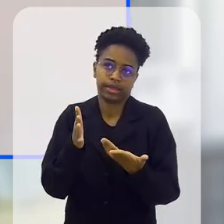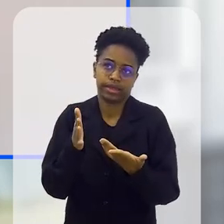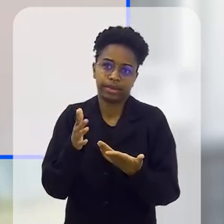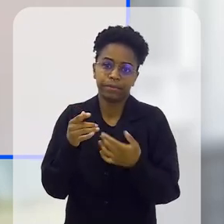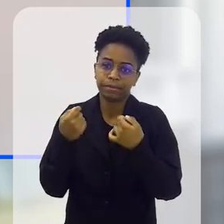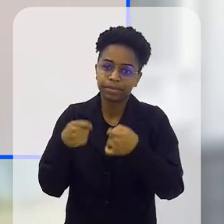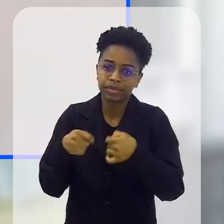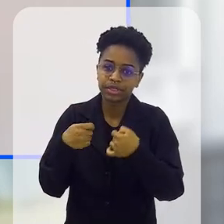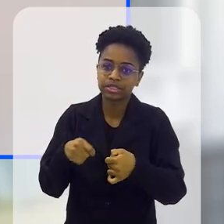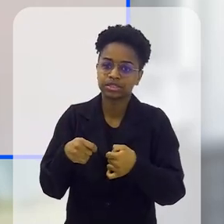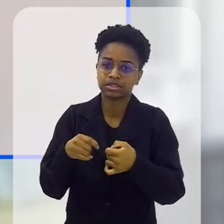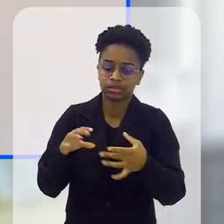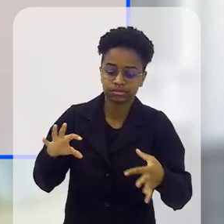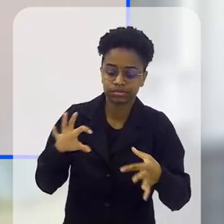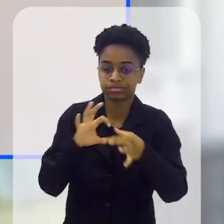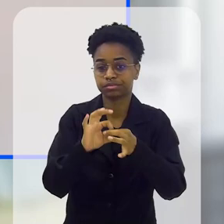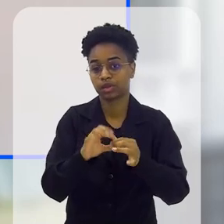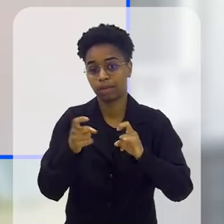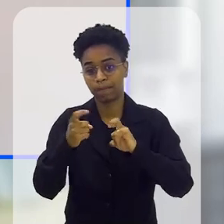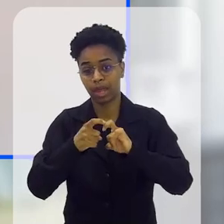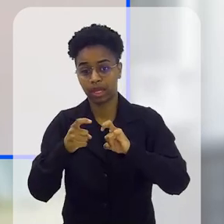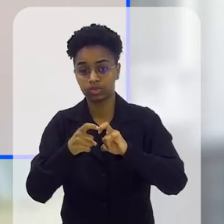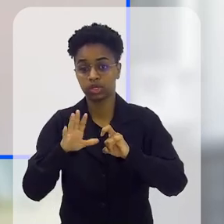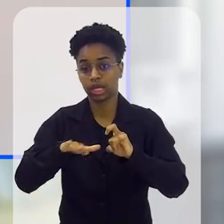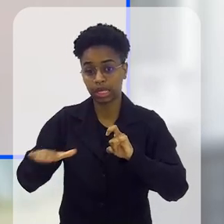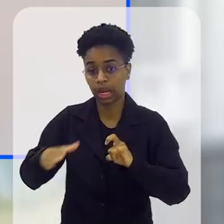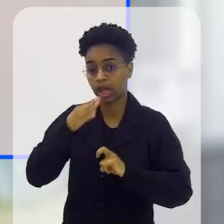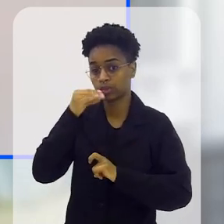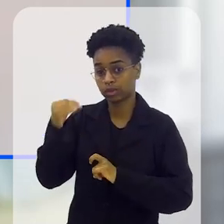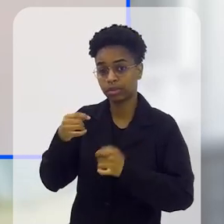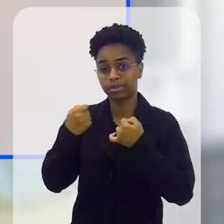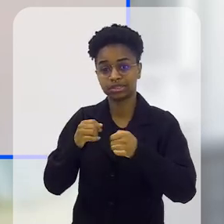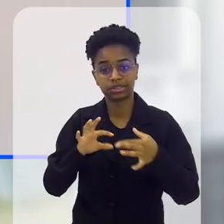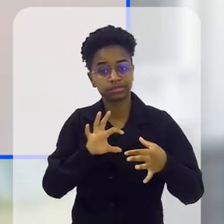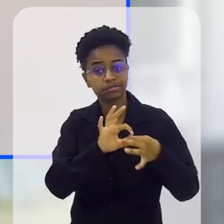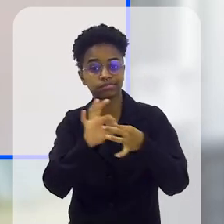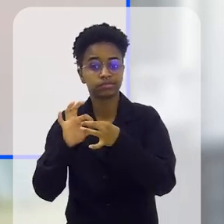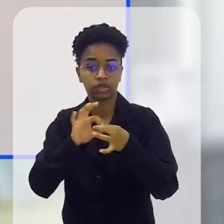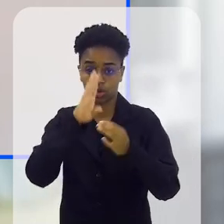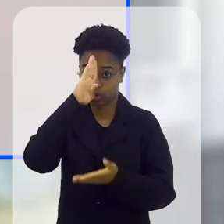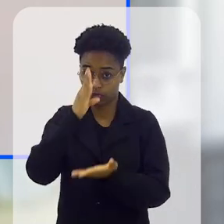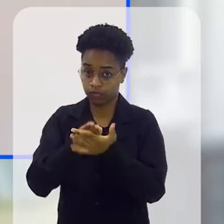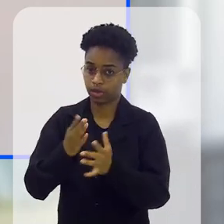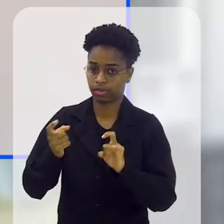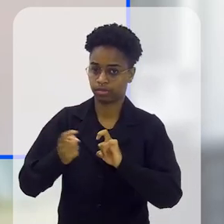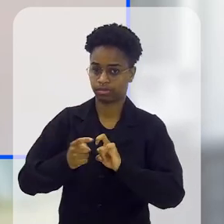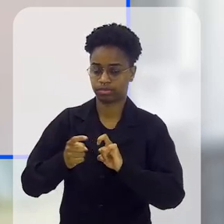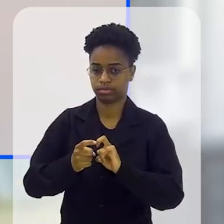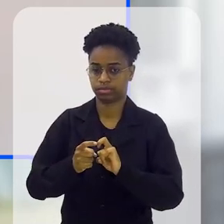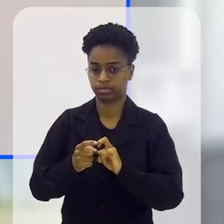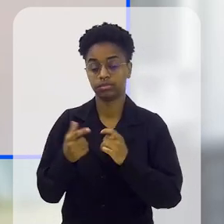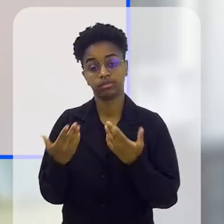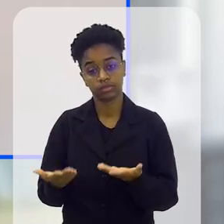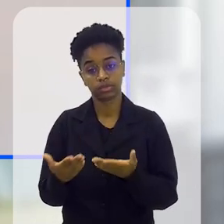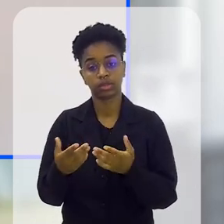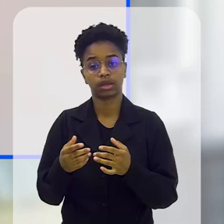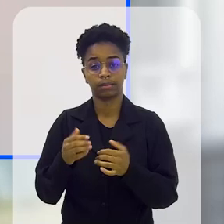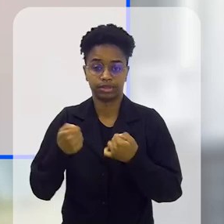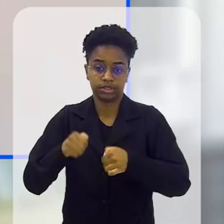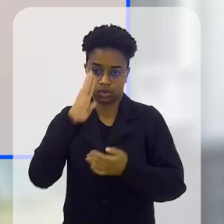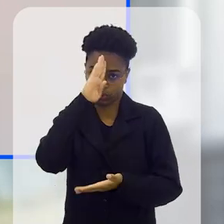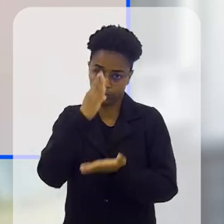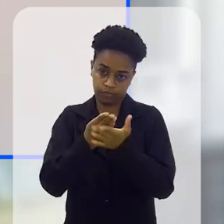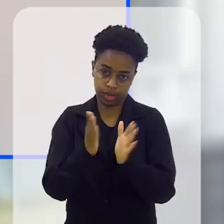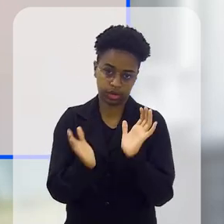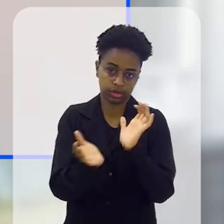O vínculo precisa ser feito com o médico, a criança e o adolescente, a família precisam estabelecer um vínculo de confiança com o médico e com